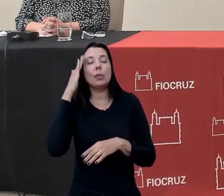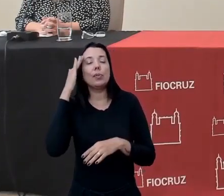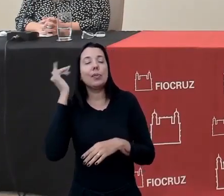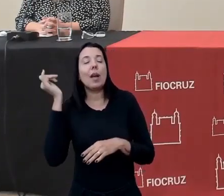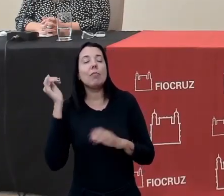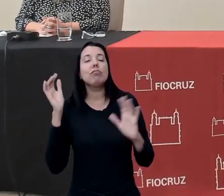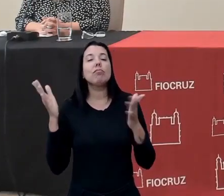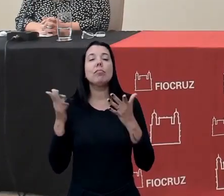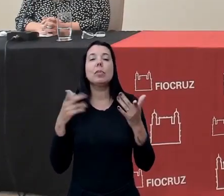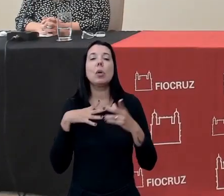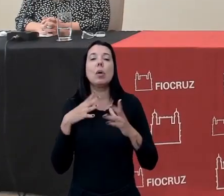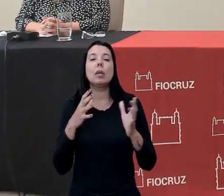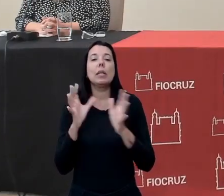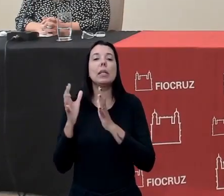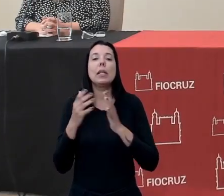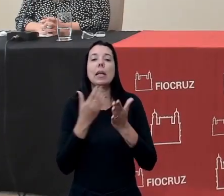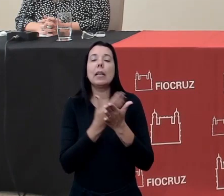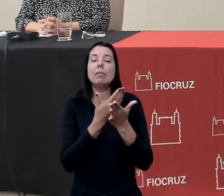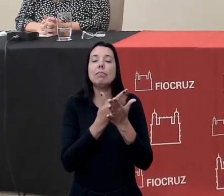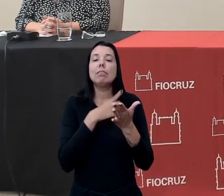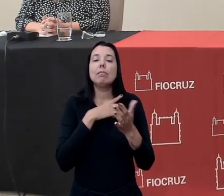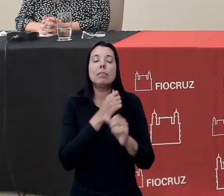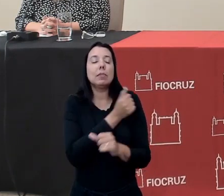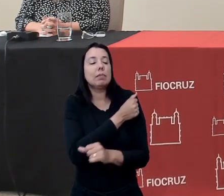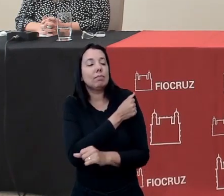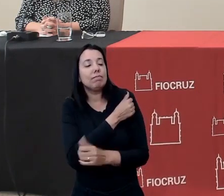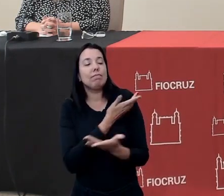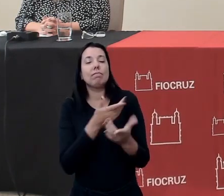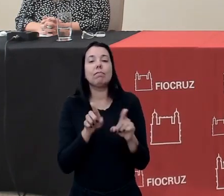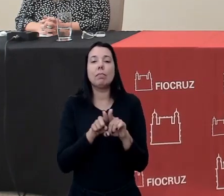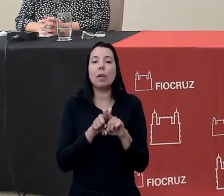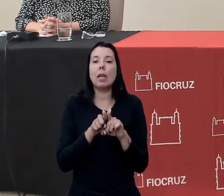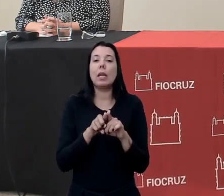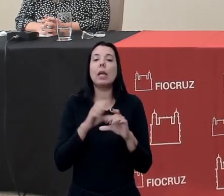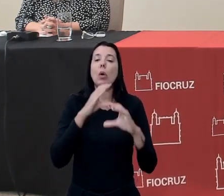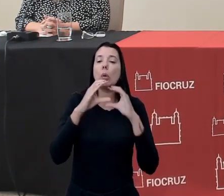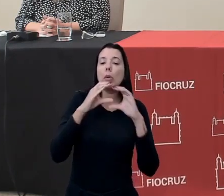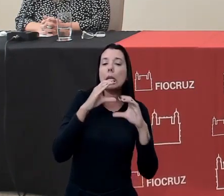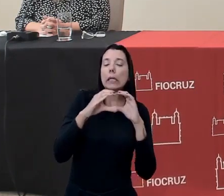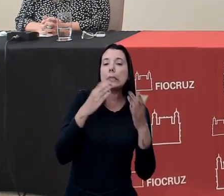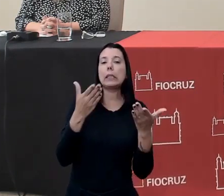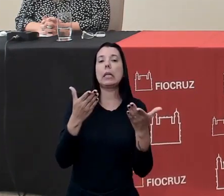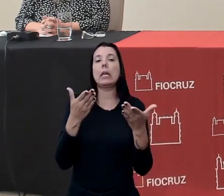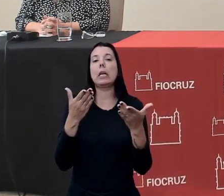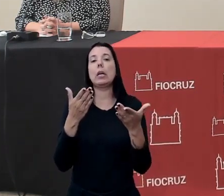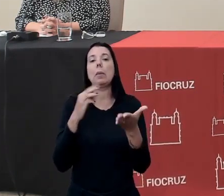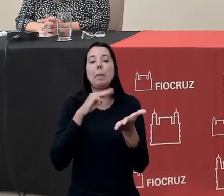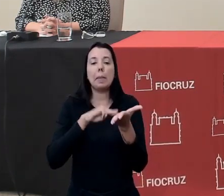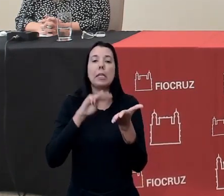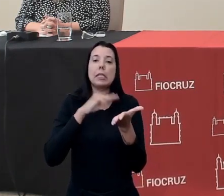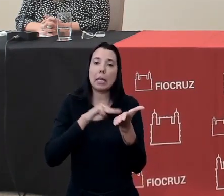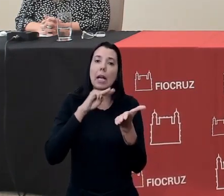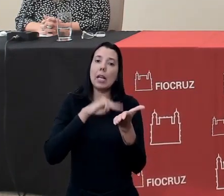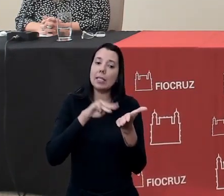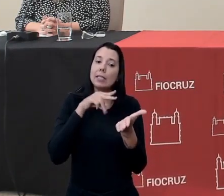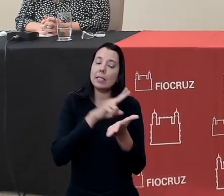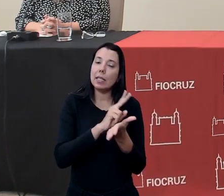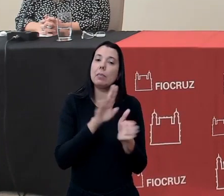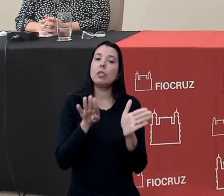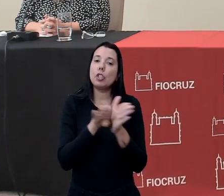parabenizando toda a equipe da escola do NEAD assessoria de comunicação que são mensagens que estão chegando aqui